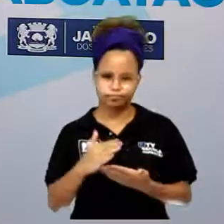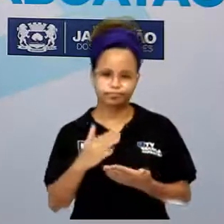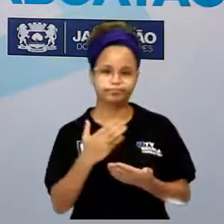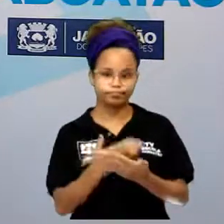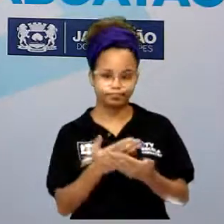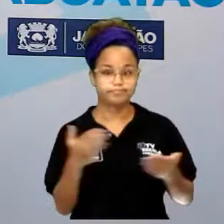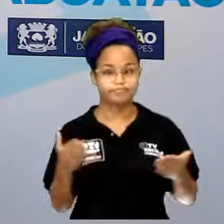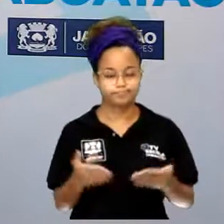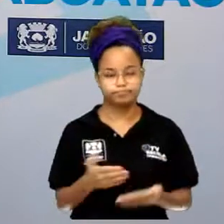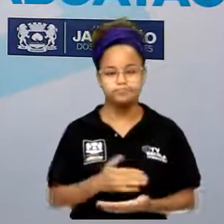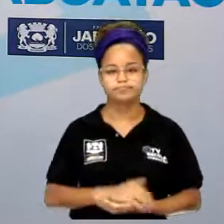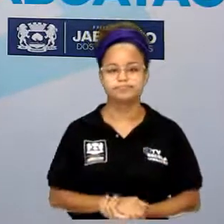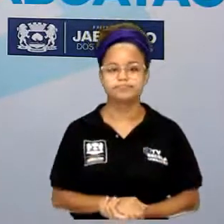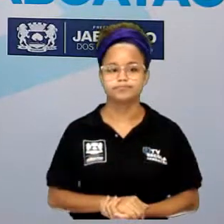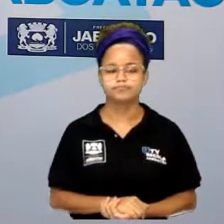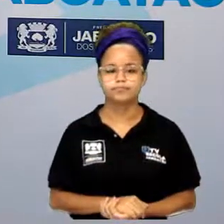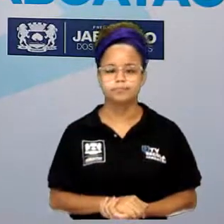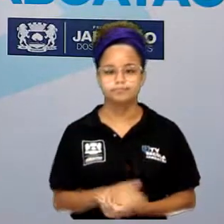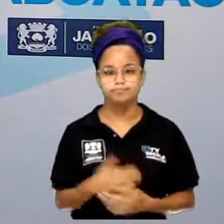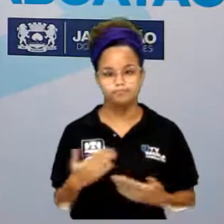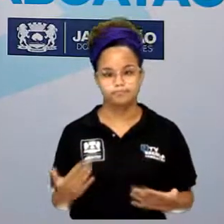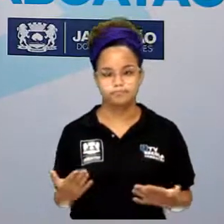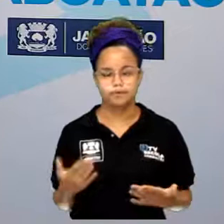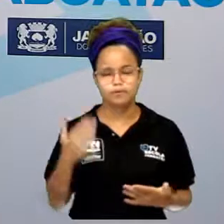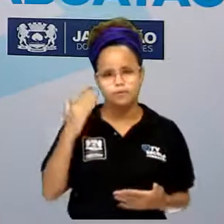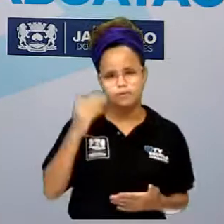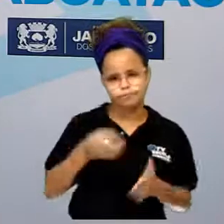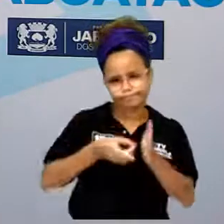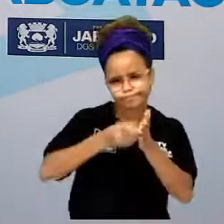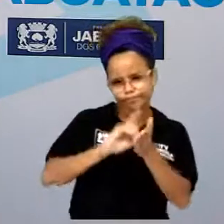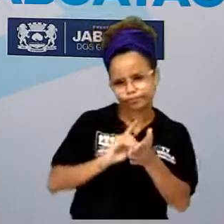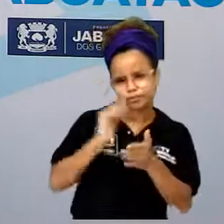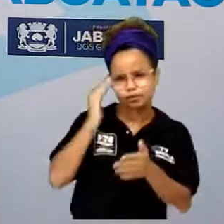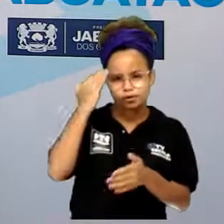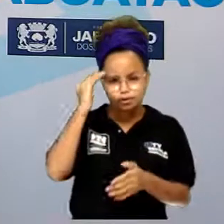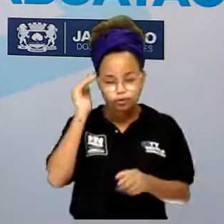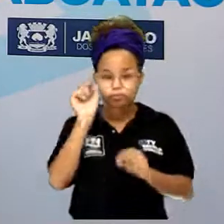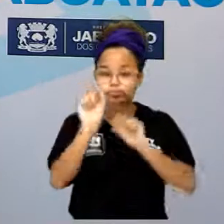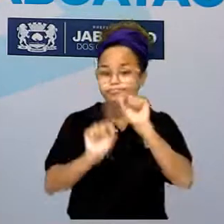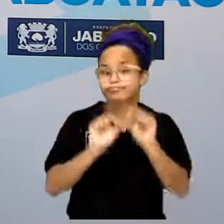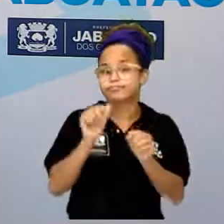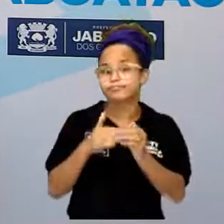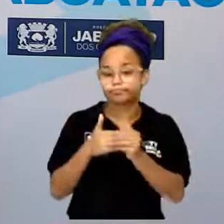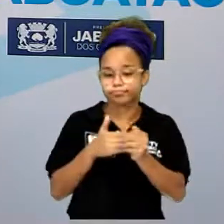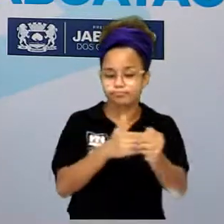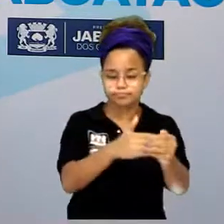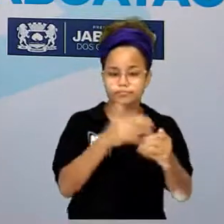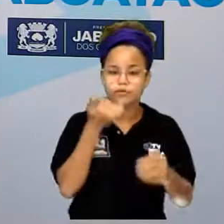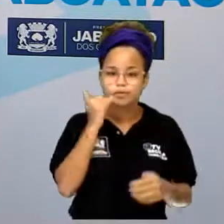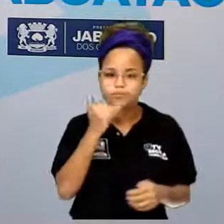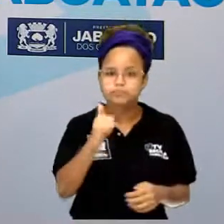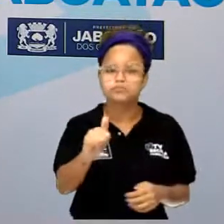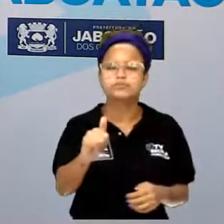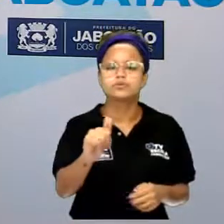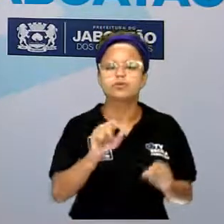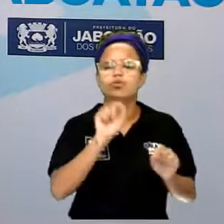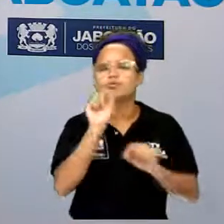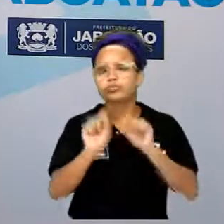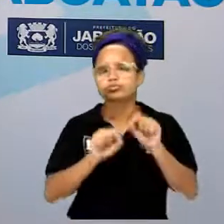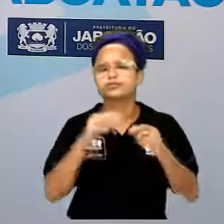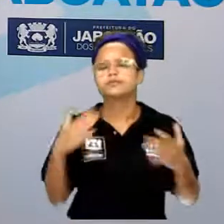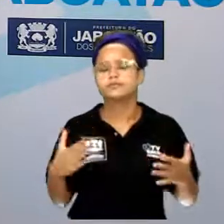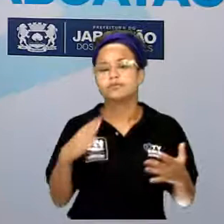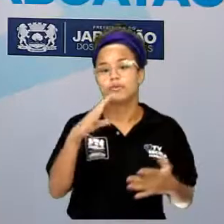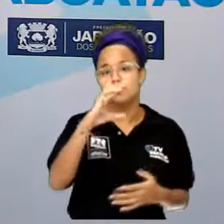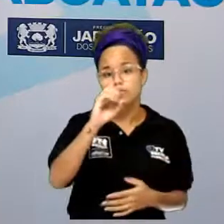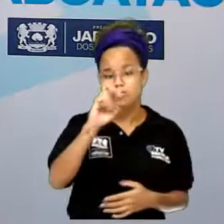direitinho. Bom, antes de a gente entender o que é que conduz a energia elétrica, a gente precisa entender o que é corrente